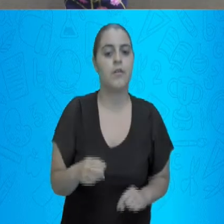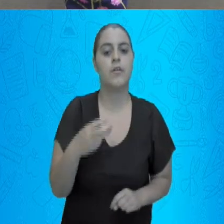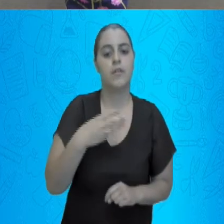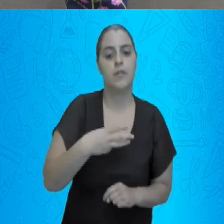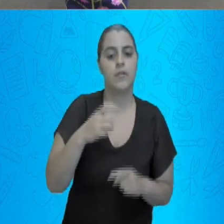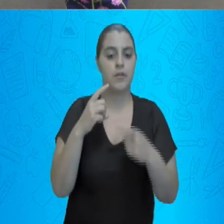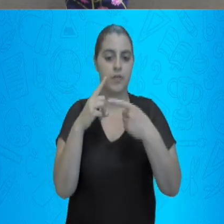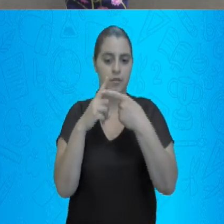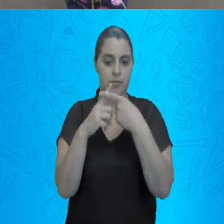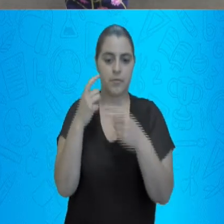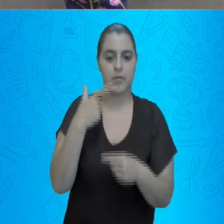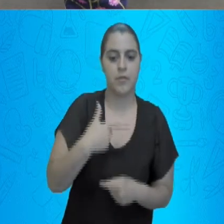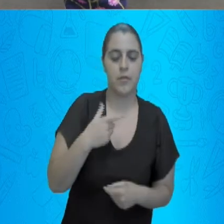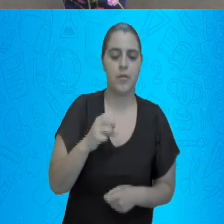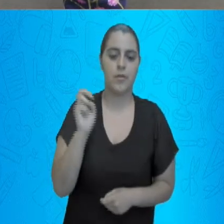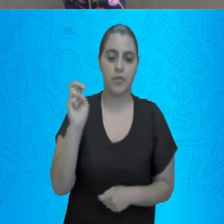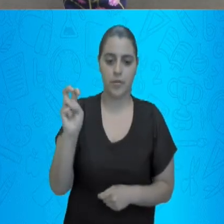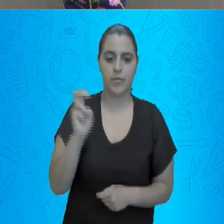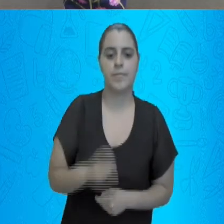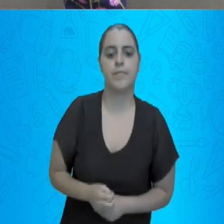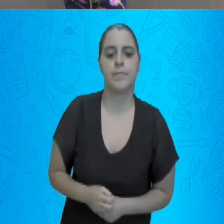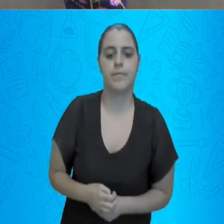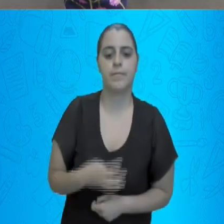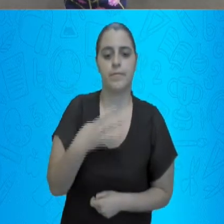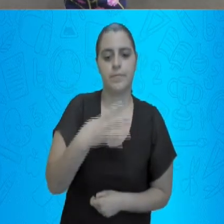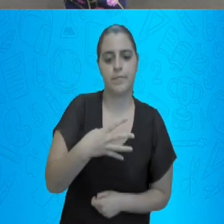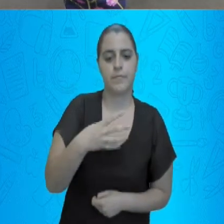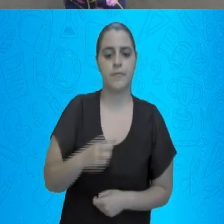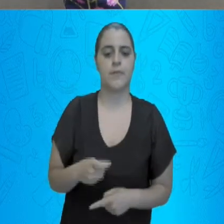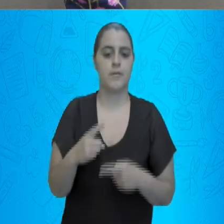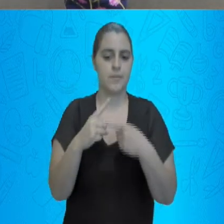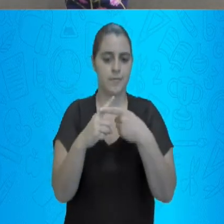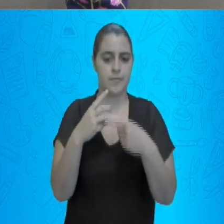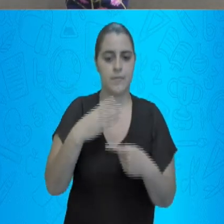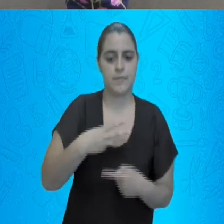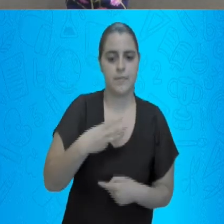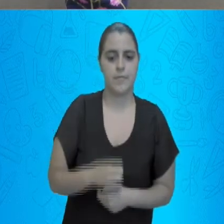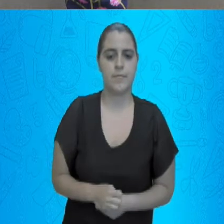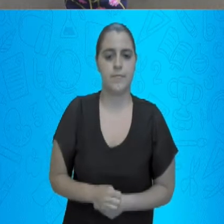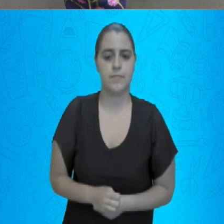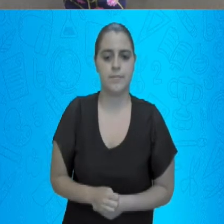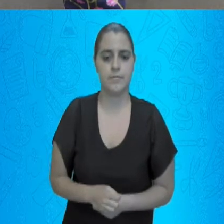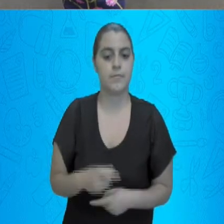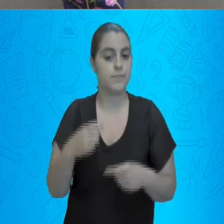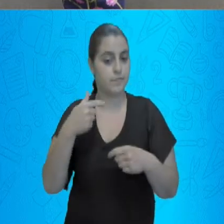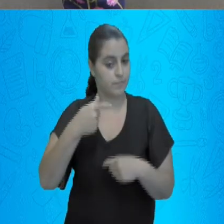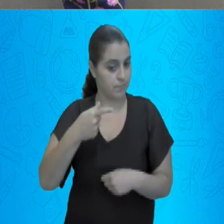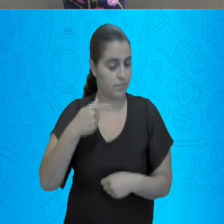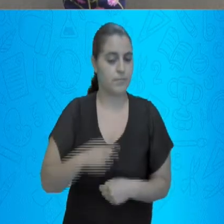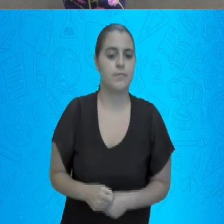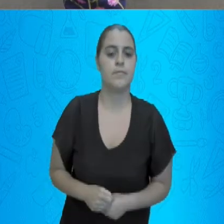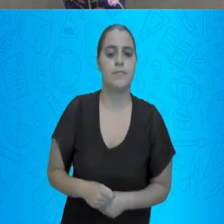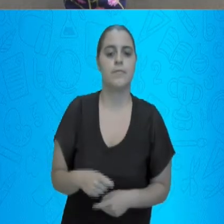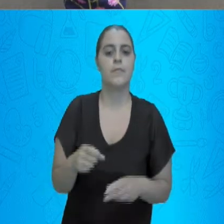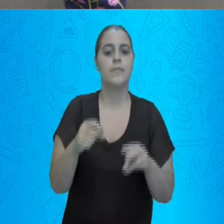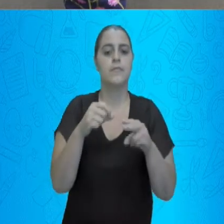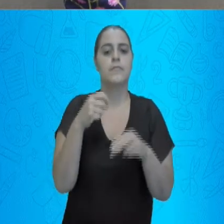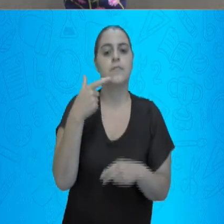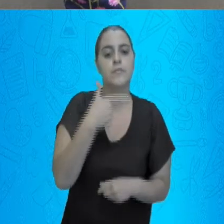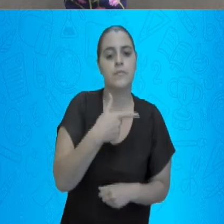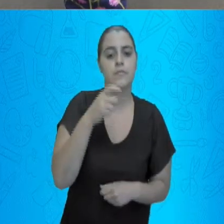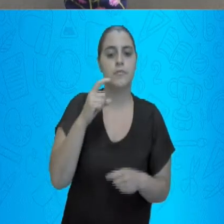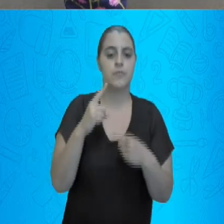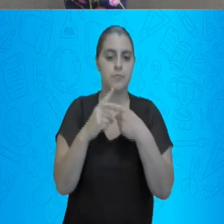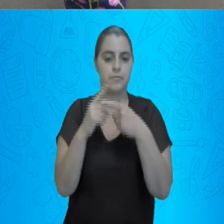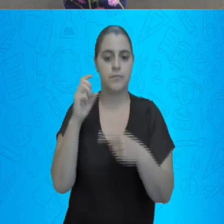2, 5. 4 mais o 3, 7. 2 mais o 5,